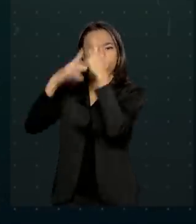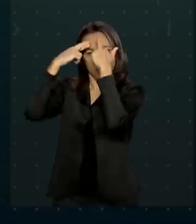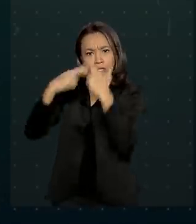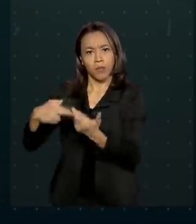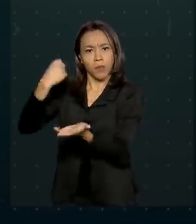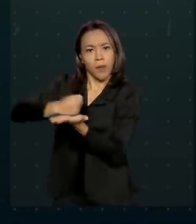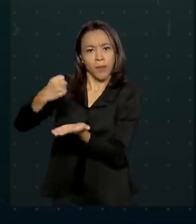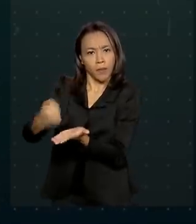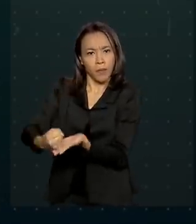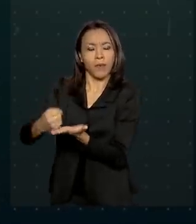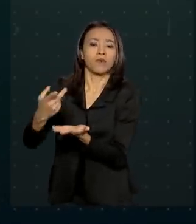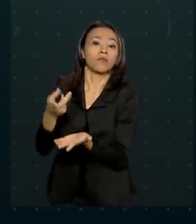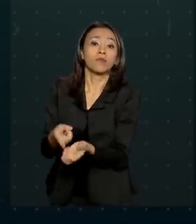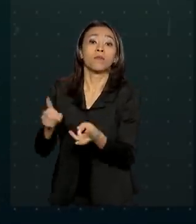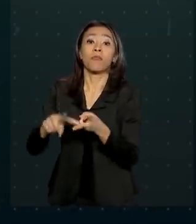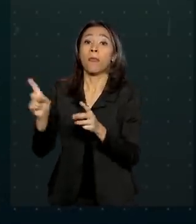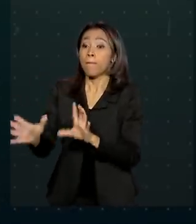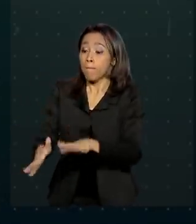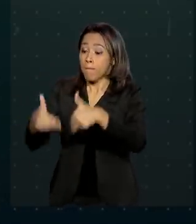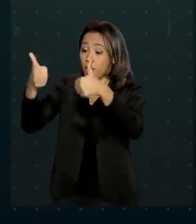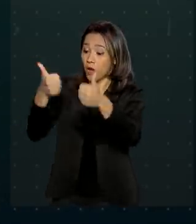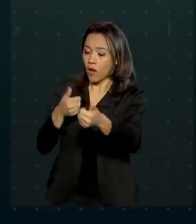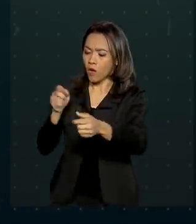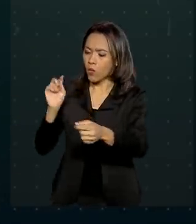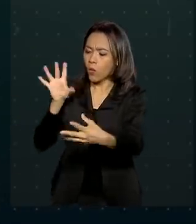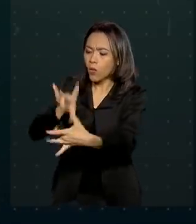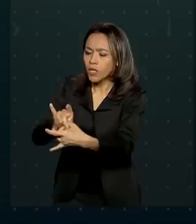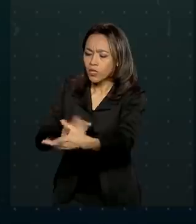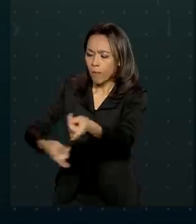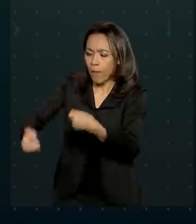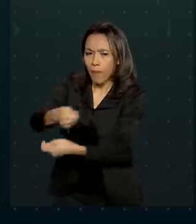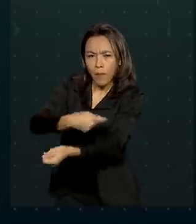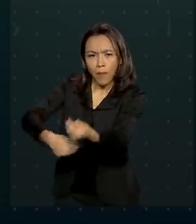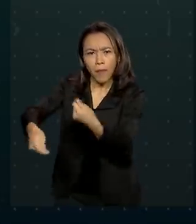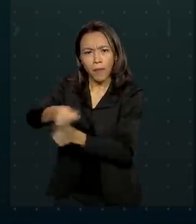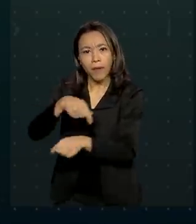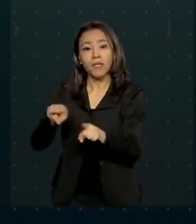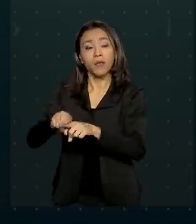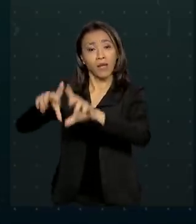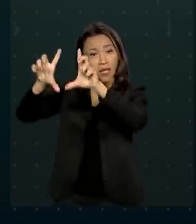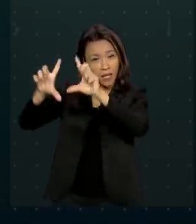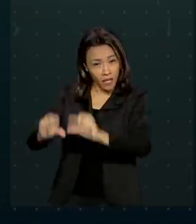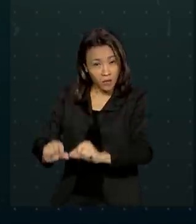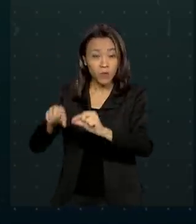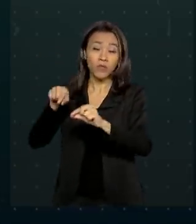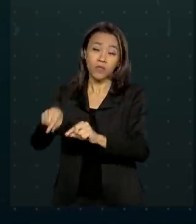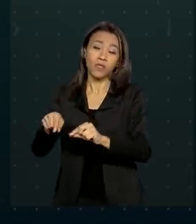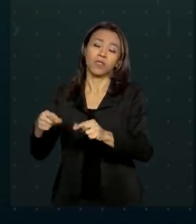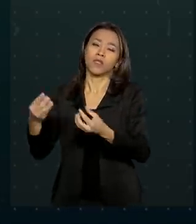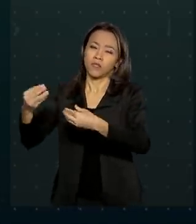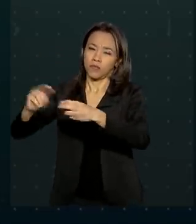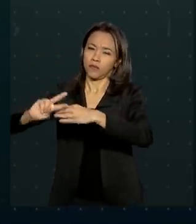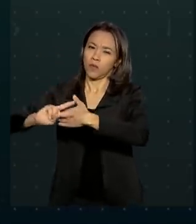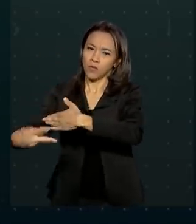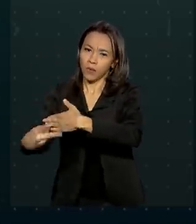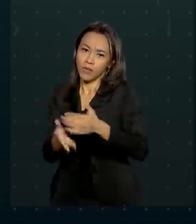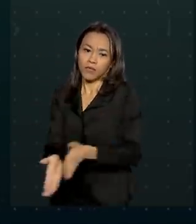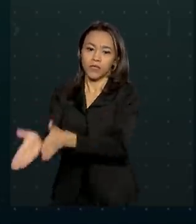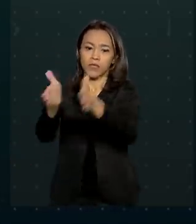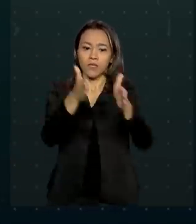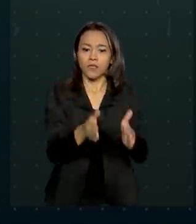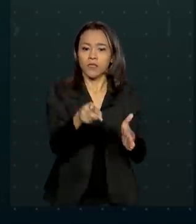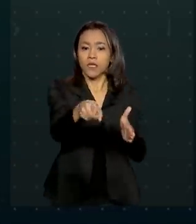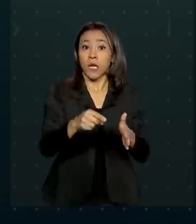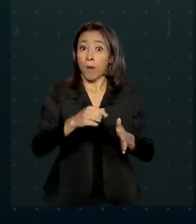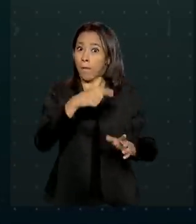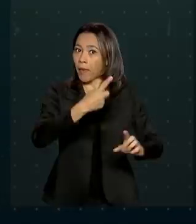e produtividade, melhoria do ambiente de negócios e mitigação dos impactos socioeconômicos. E no eixo progresso estão